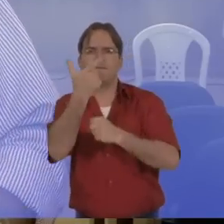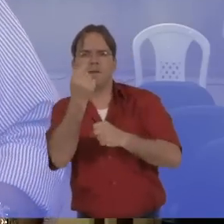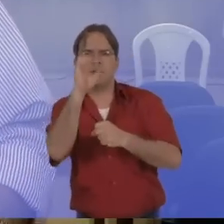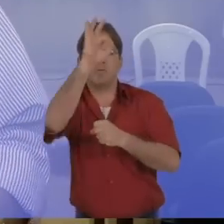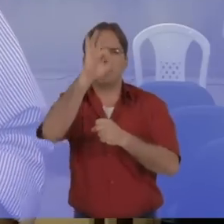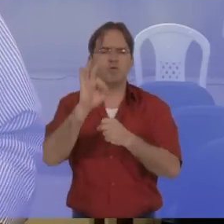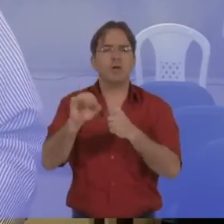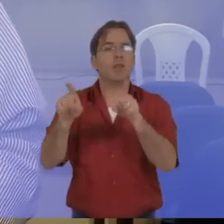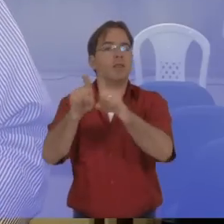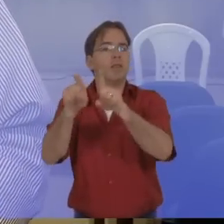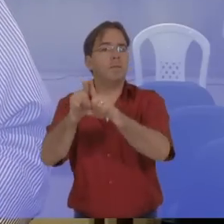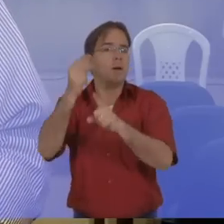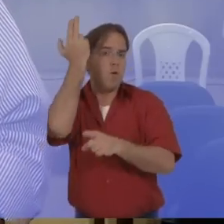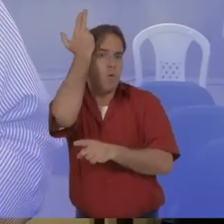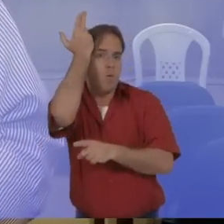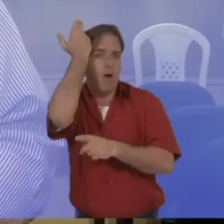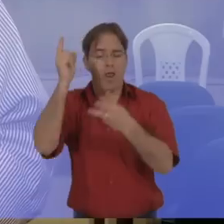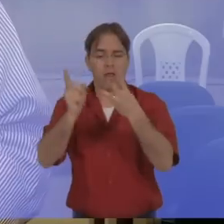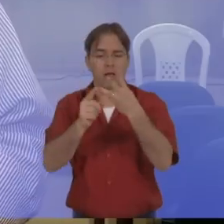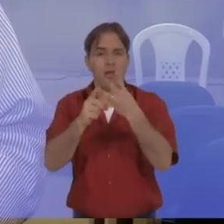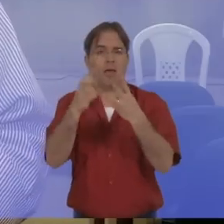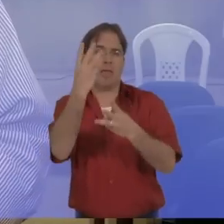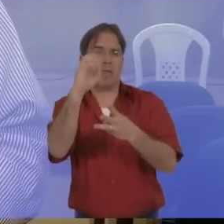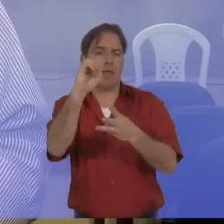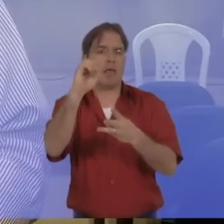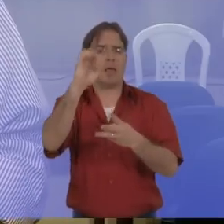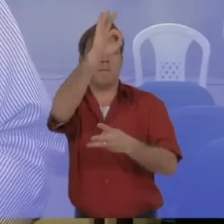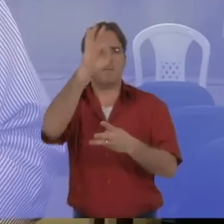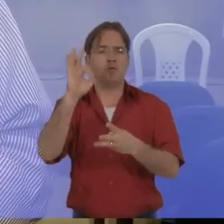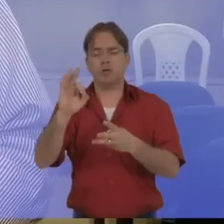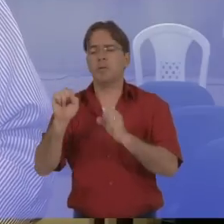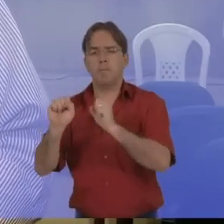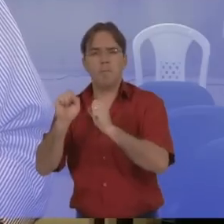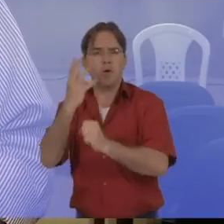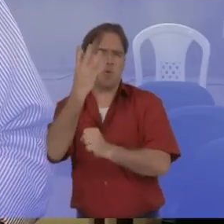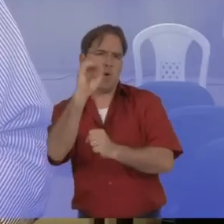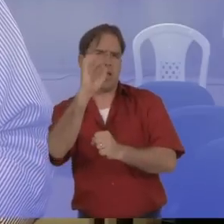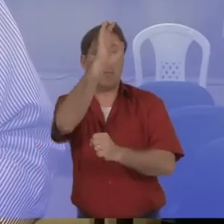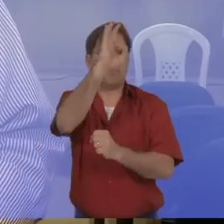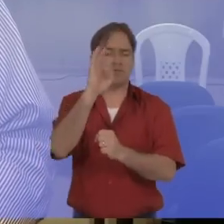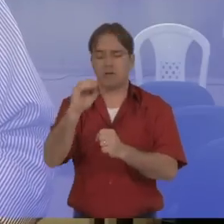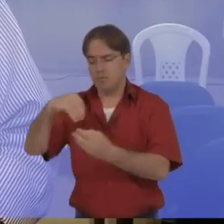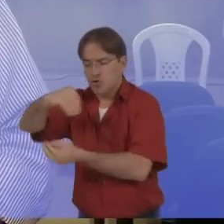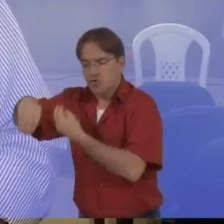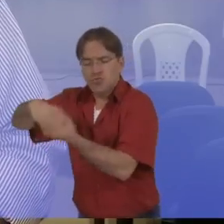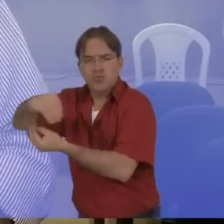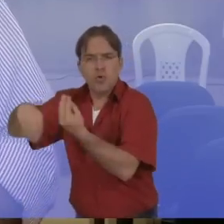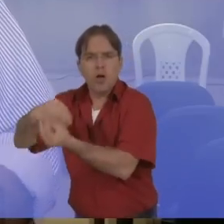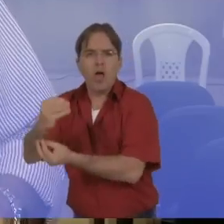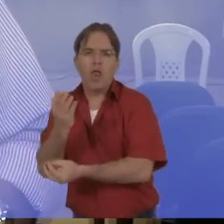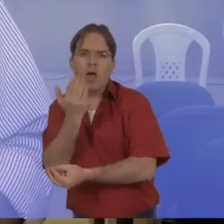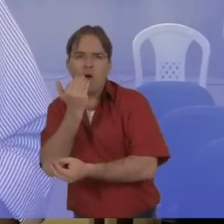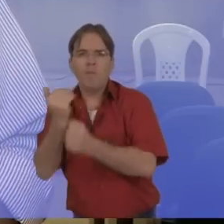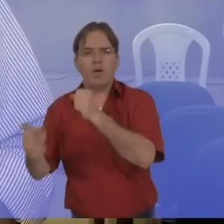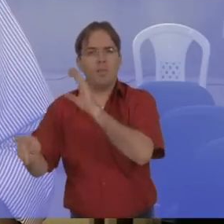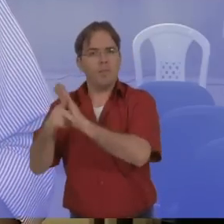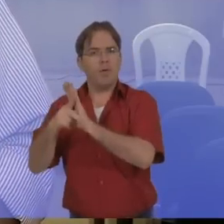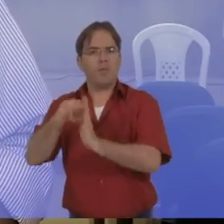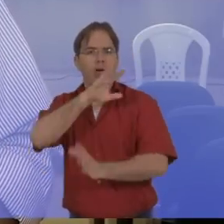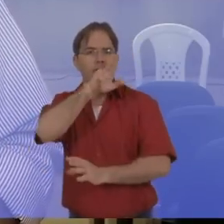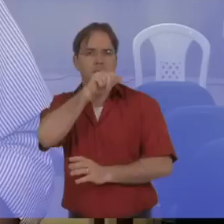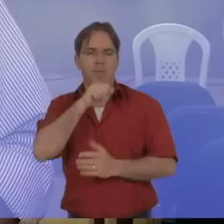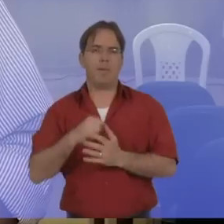fibra, porque um alimento que tem uma quantidade de fibra pode chegar até um pouco mais, 30%, 40%. E a gente tem feito também